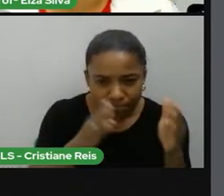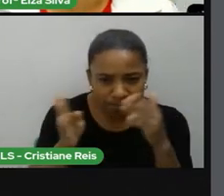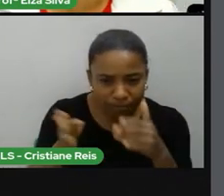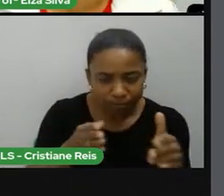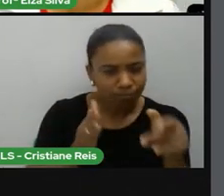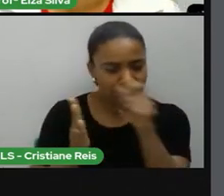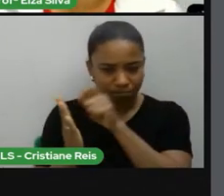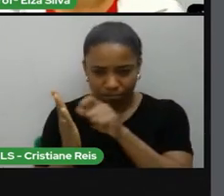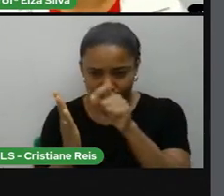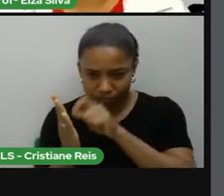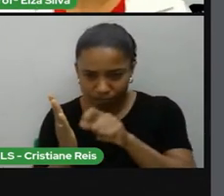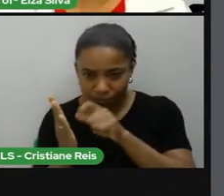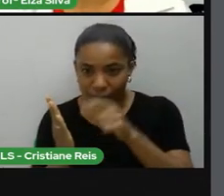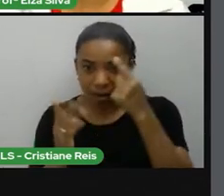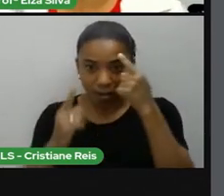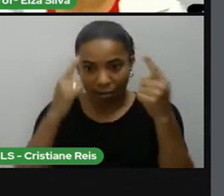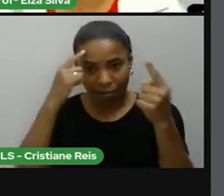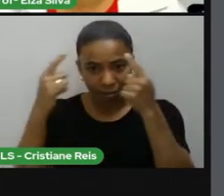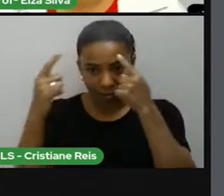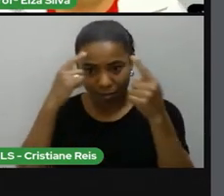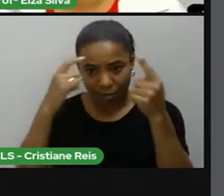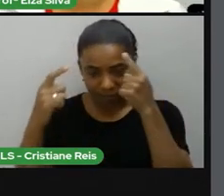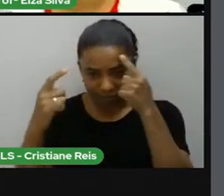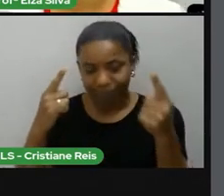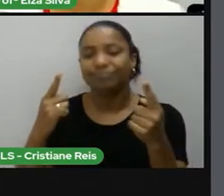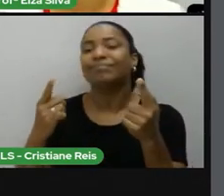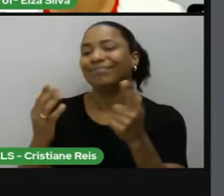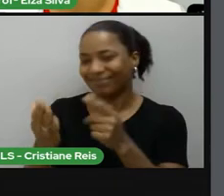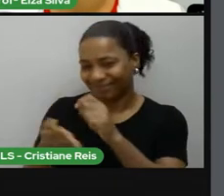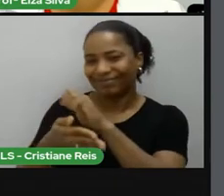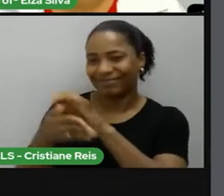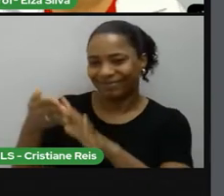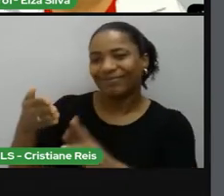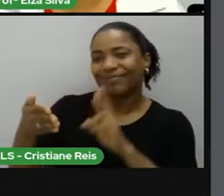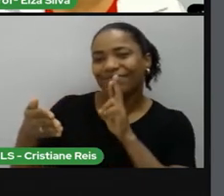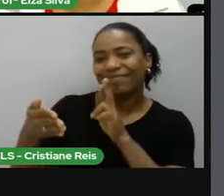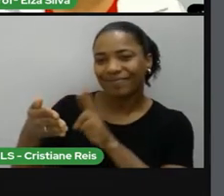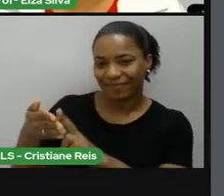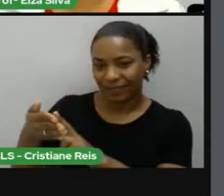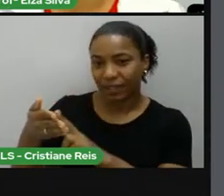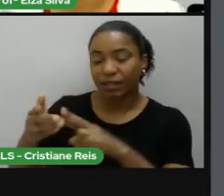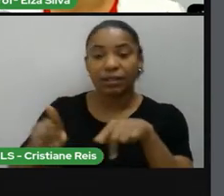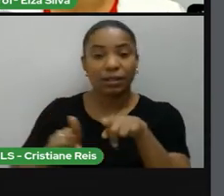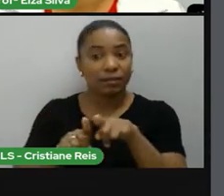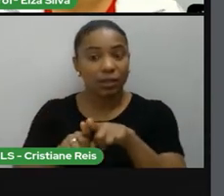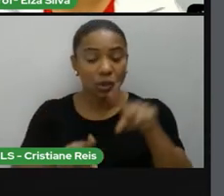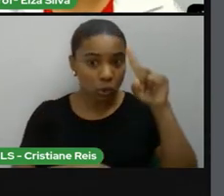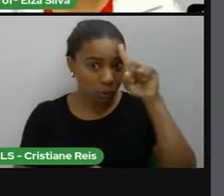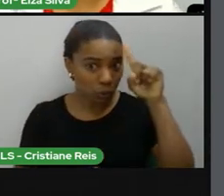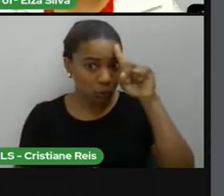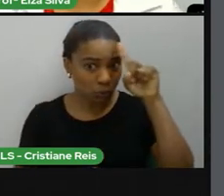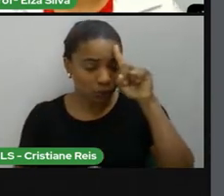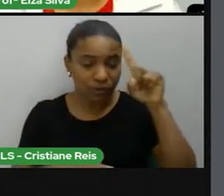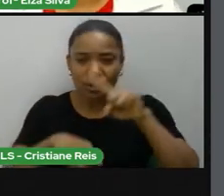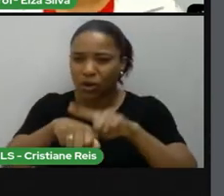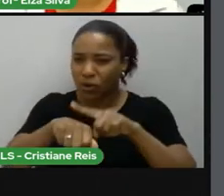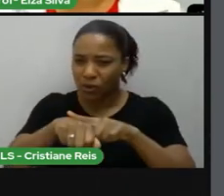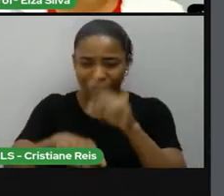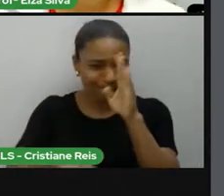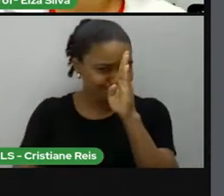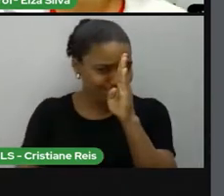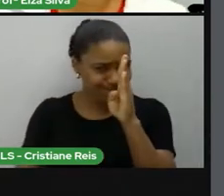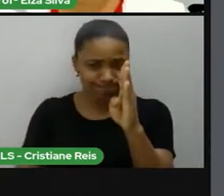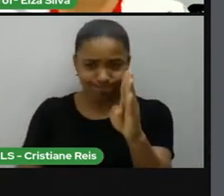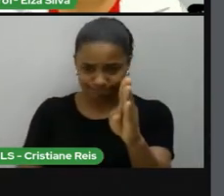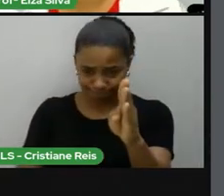estudos. É importante que você, todos os dias, estabeleça um horário para estudar, para